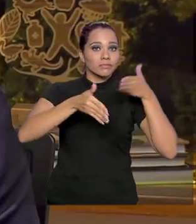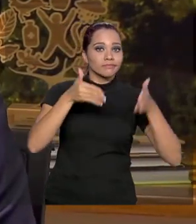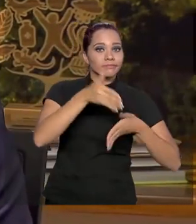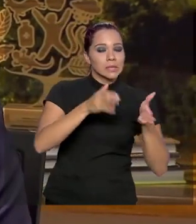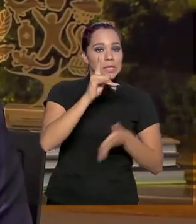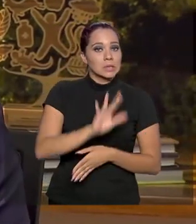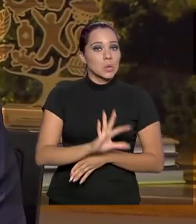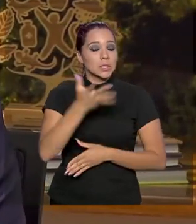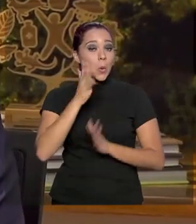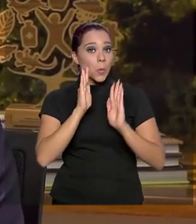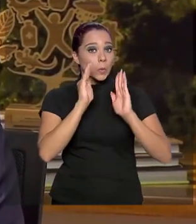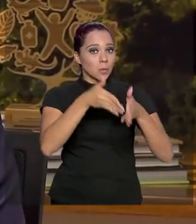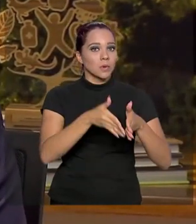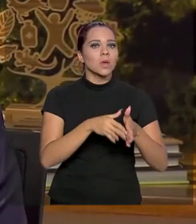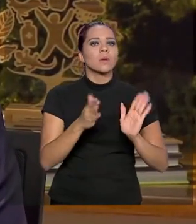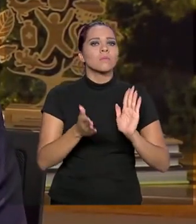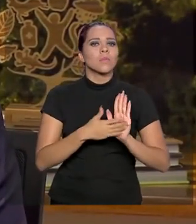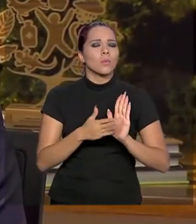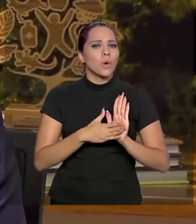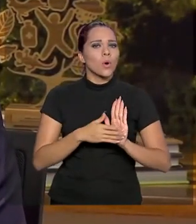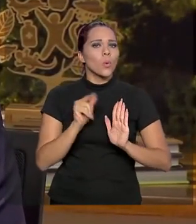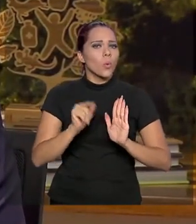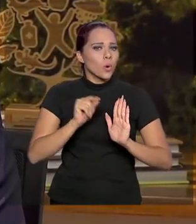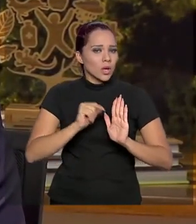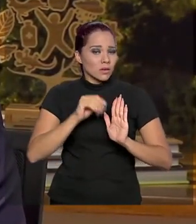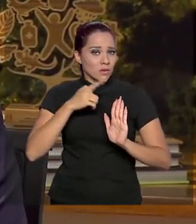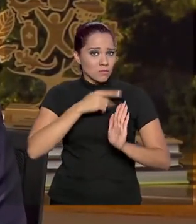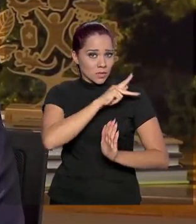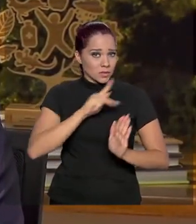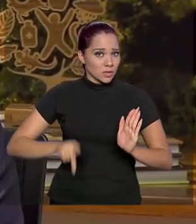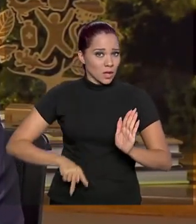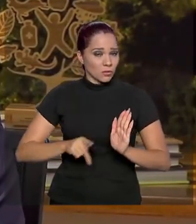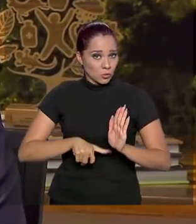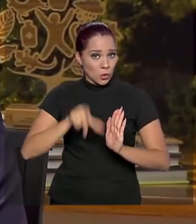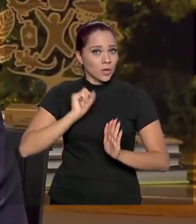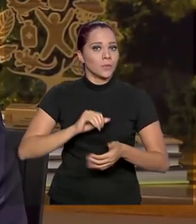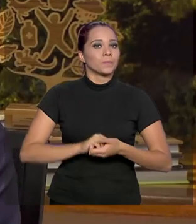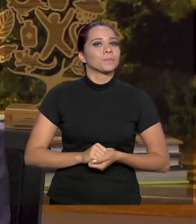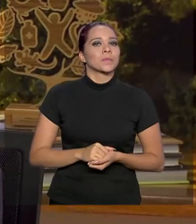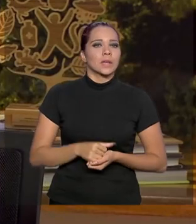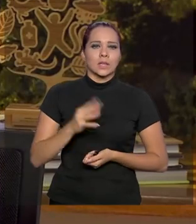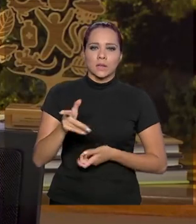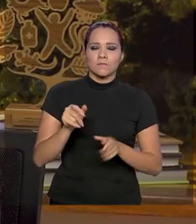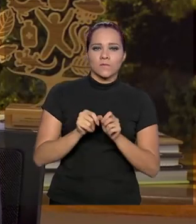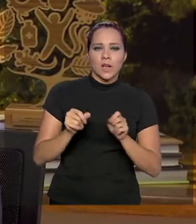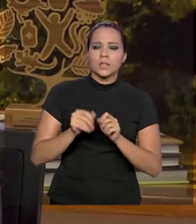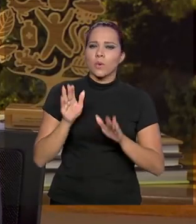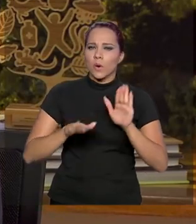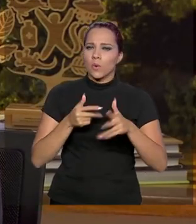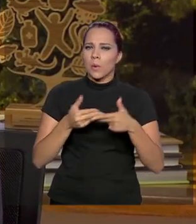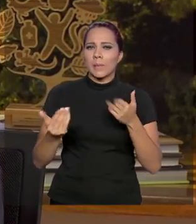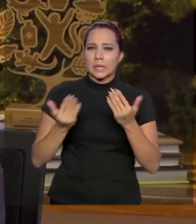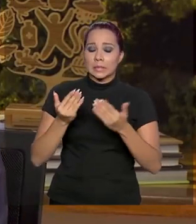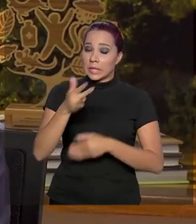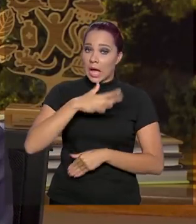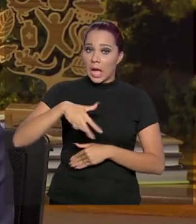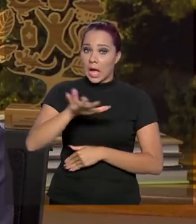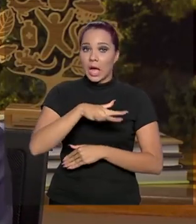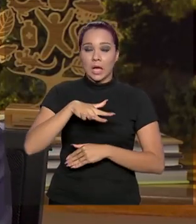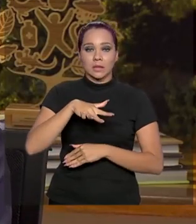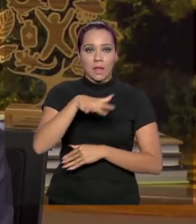específicas. Qual é a proposta agora determinada pelo presidente? Que se faça algo análogo a isso na área ambiental.